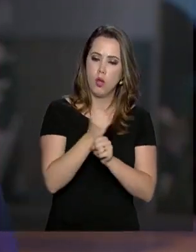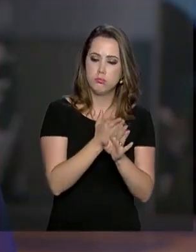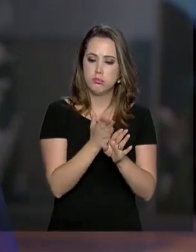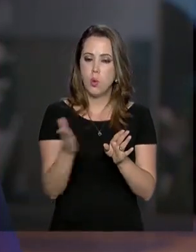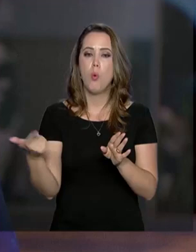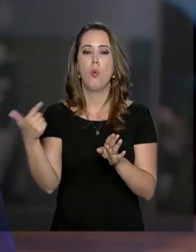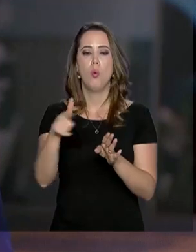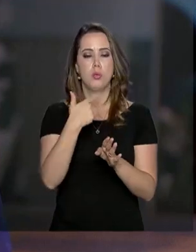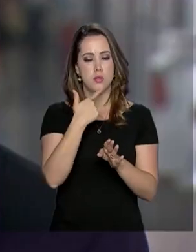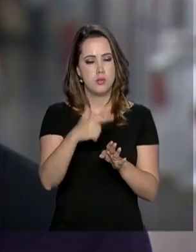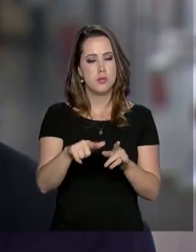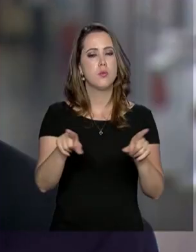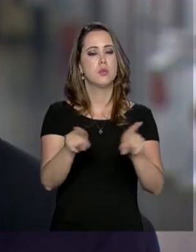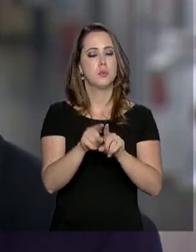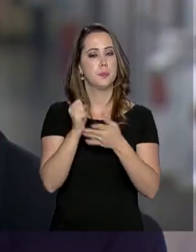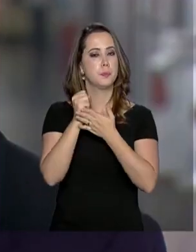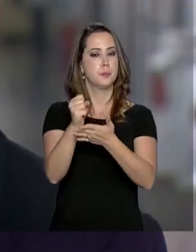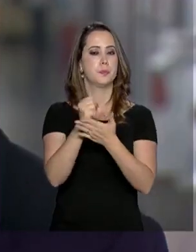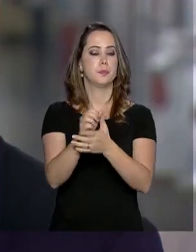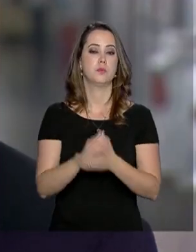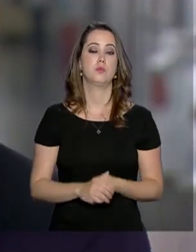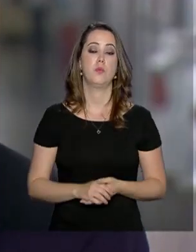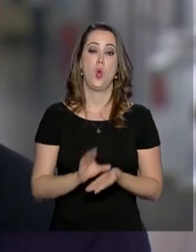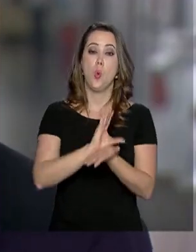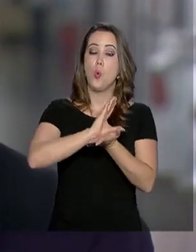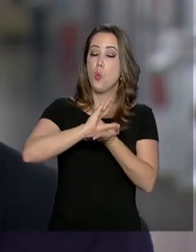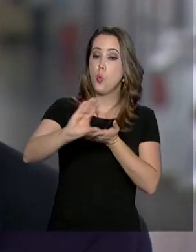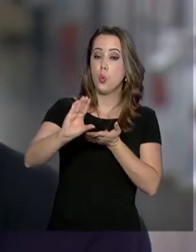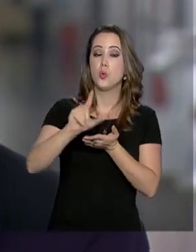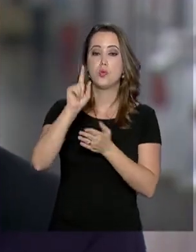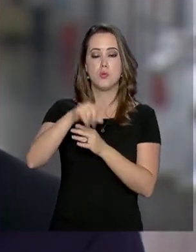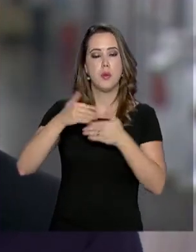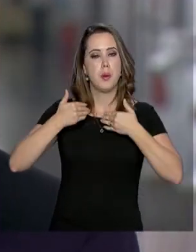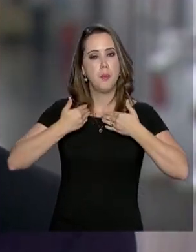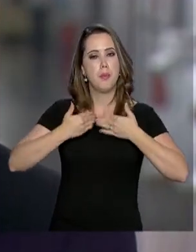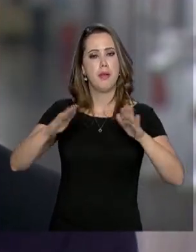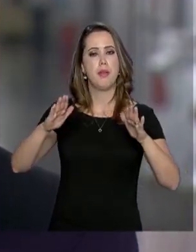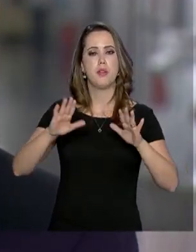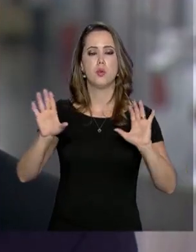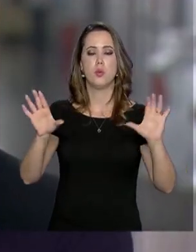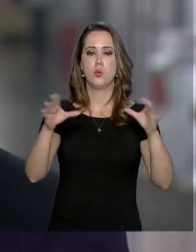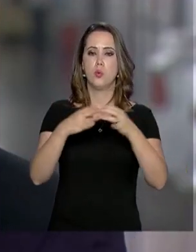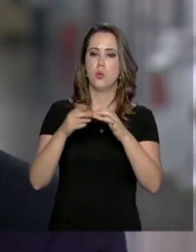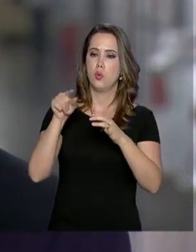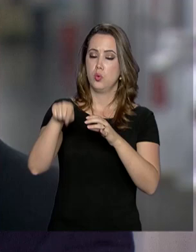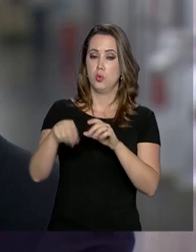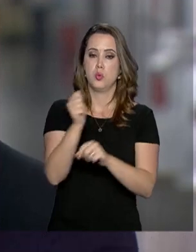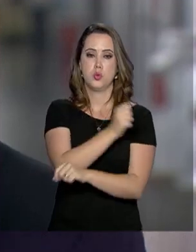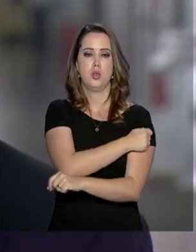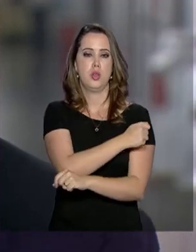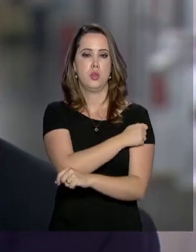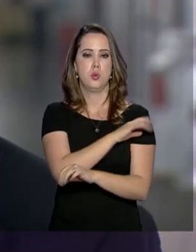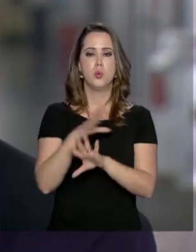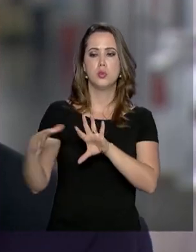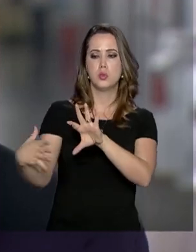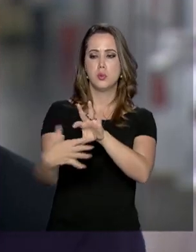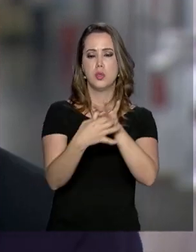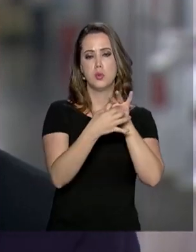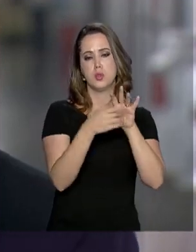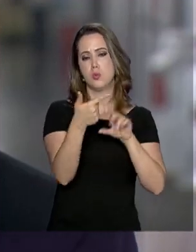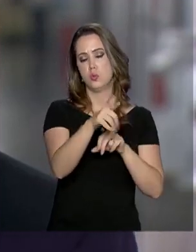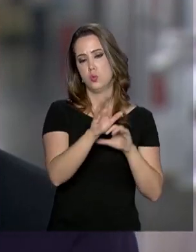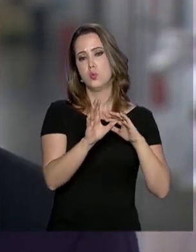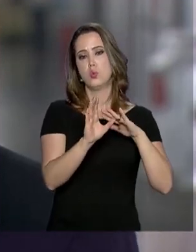também serão oferecidas. O curso de inglês é aberto à comunidade acadêmica e todos aqueles parceiros, etc.